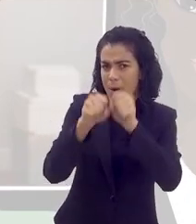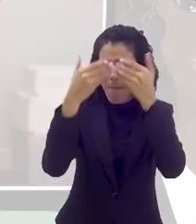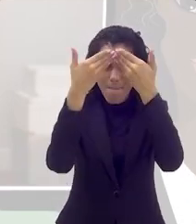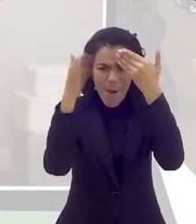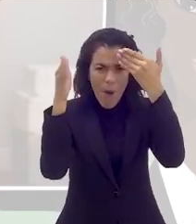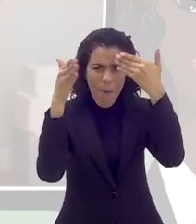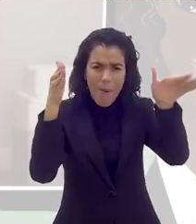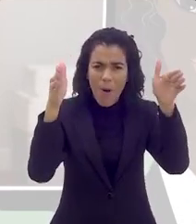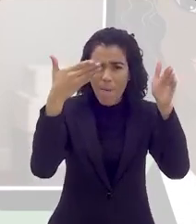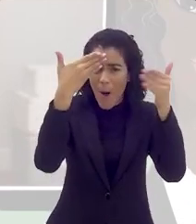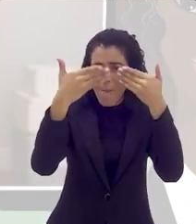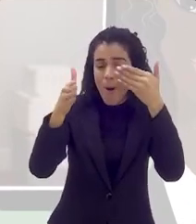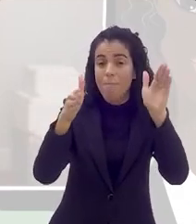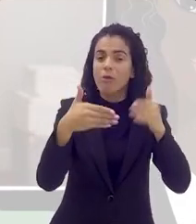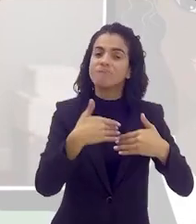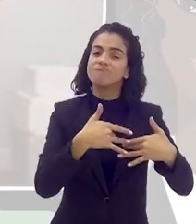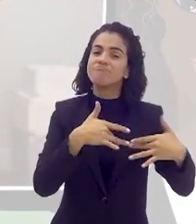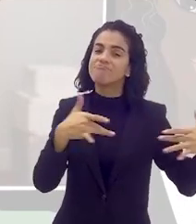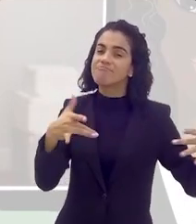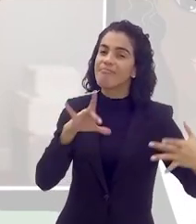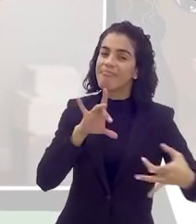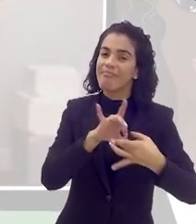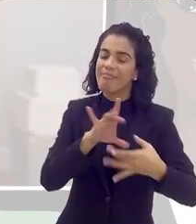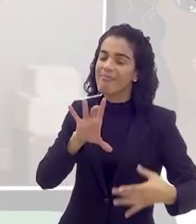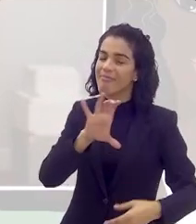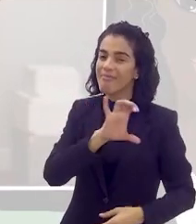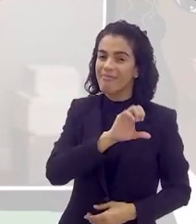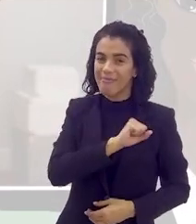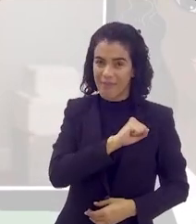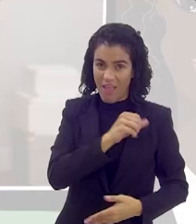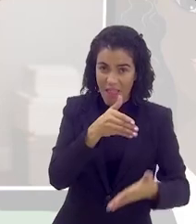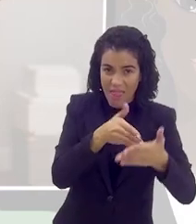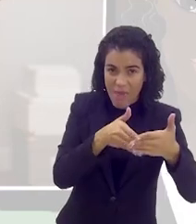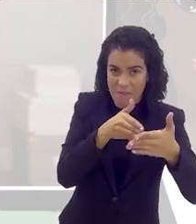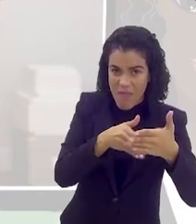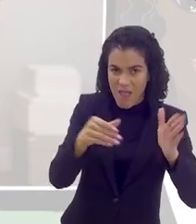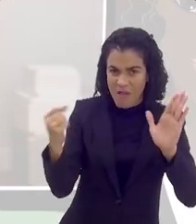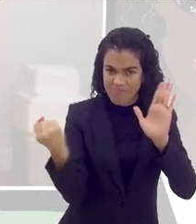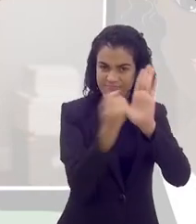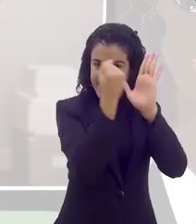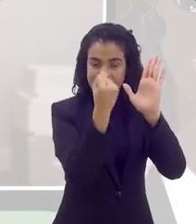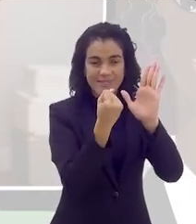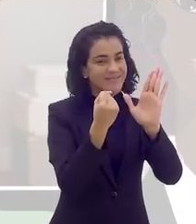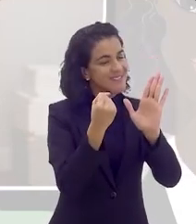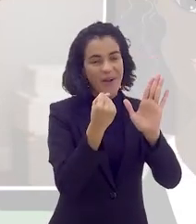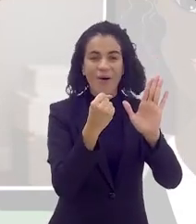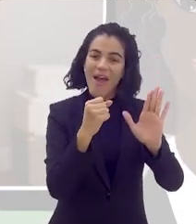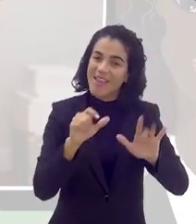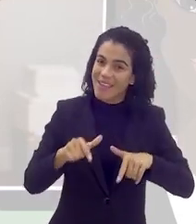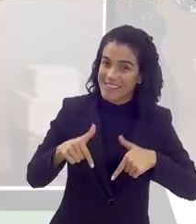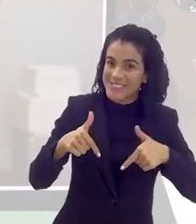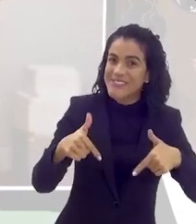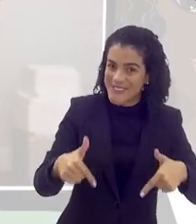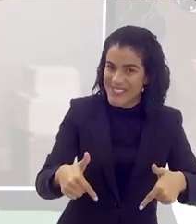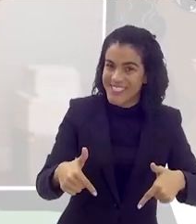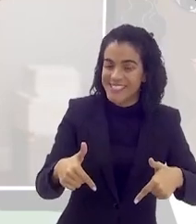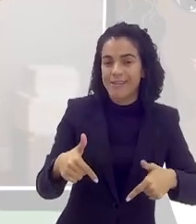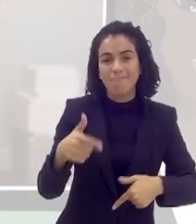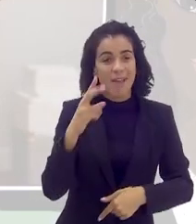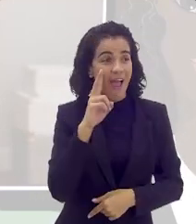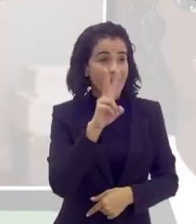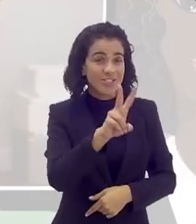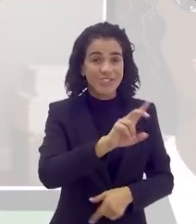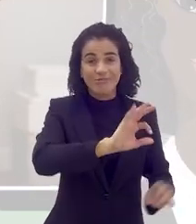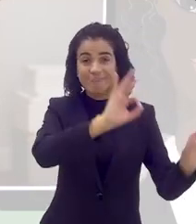quebrando barreiras e construindo laços afetivos, provando que o amor não se limita a rótulos, mas sim em